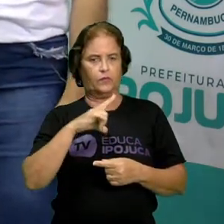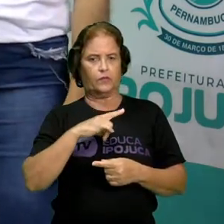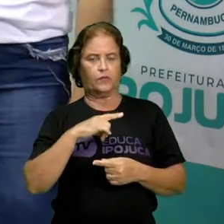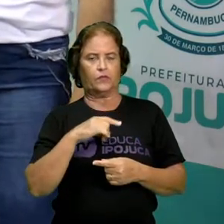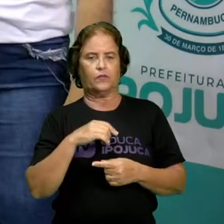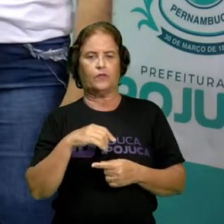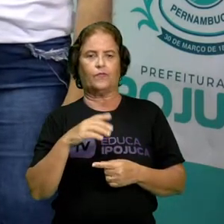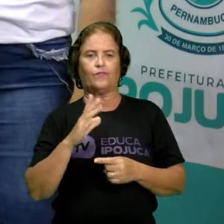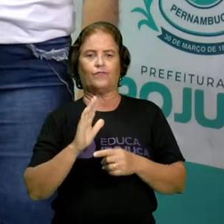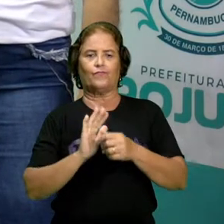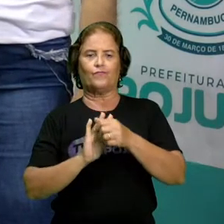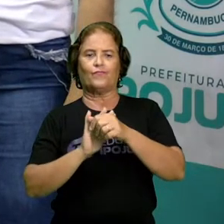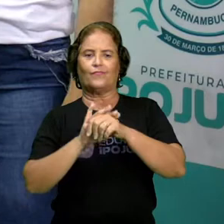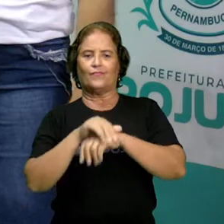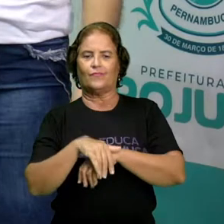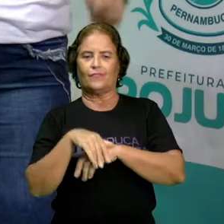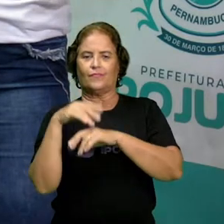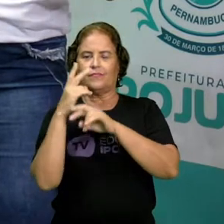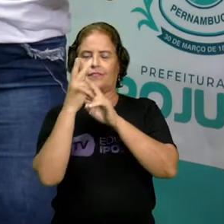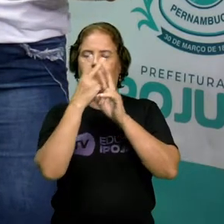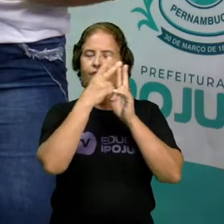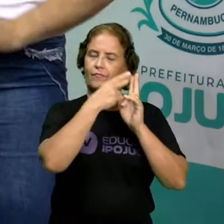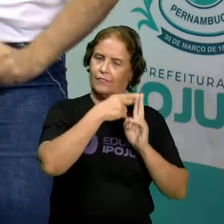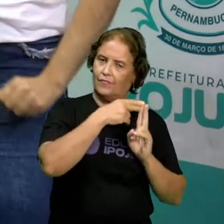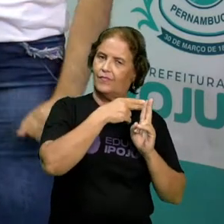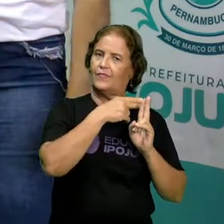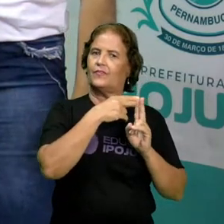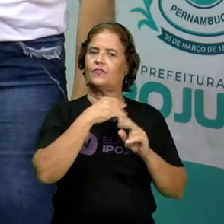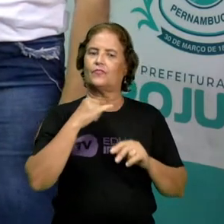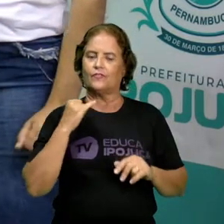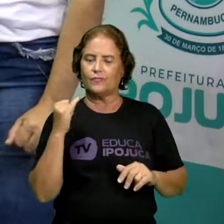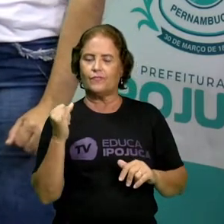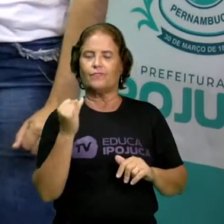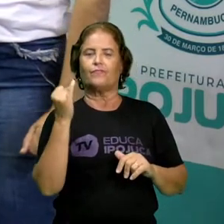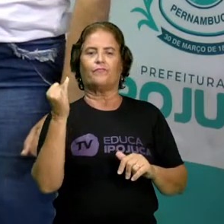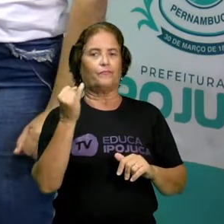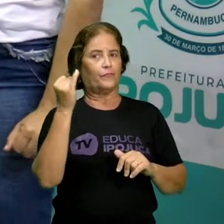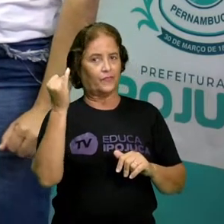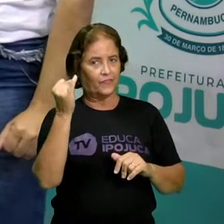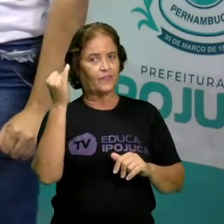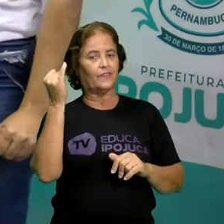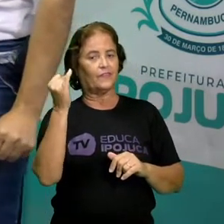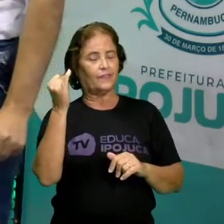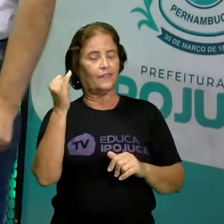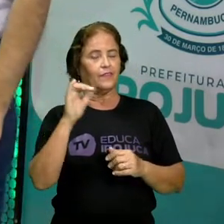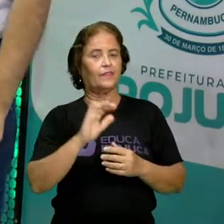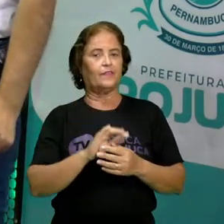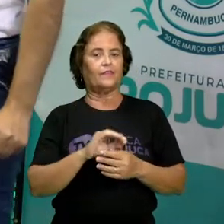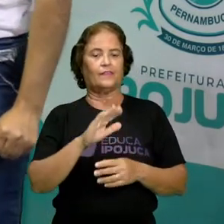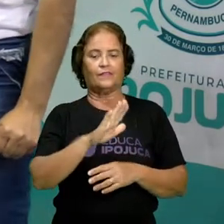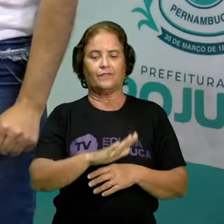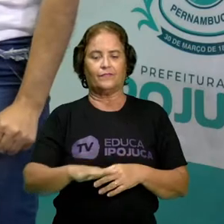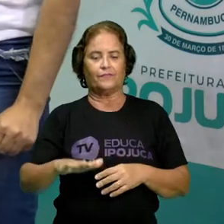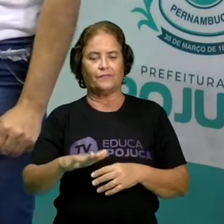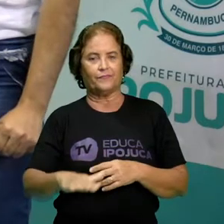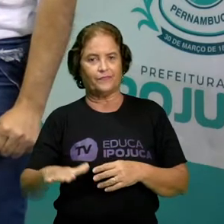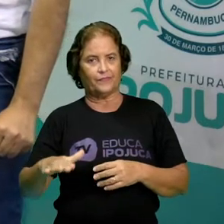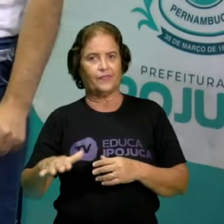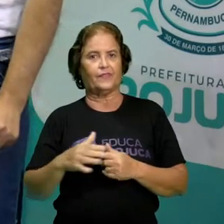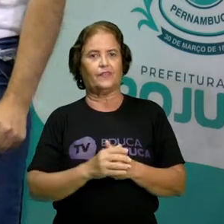noite de sono? Pois é, isso é muito importante, crianças. Pois,